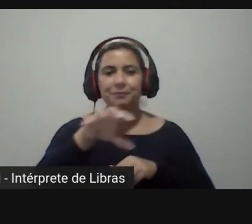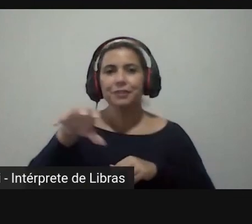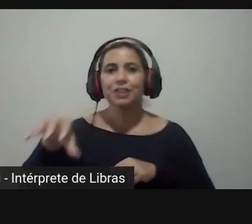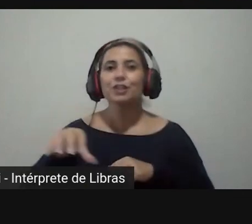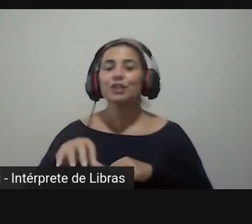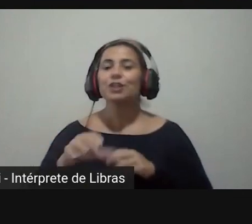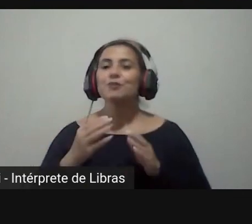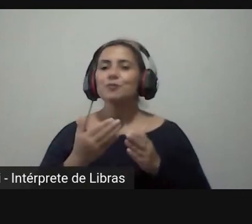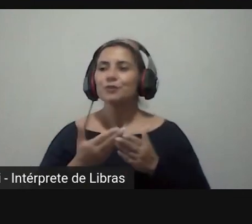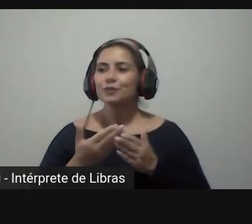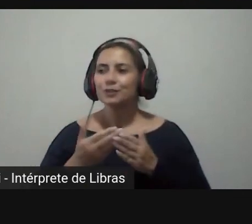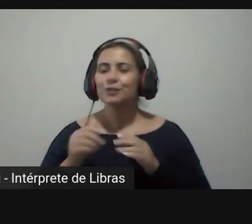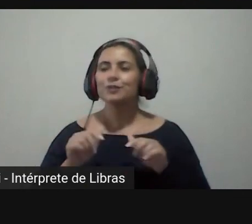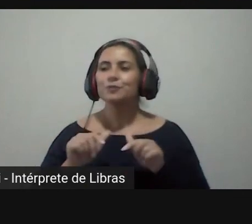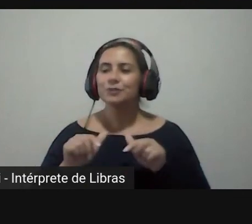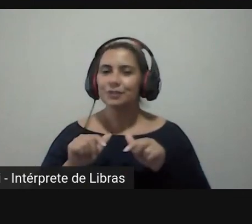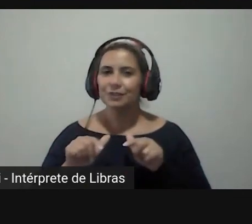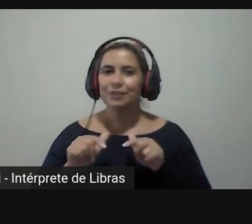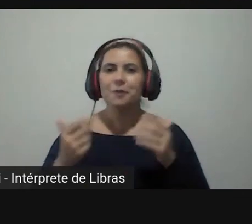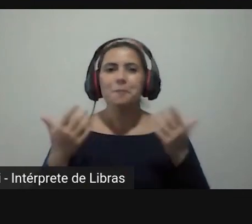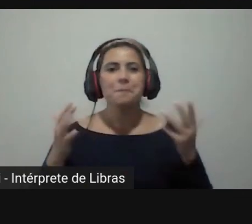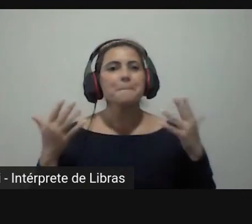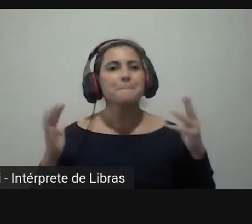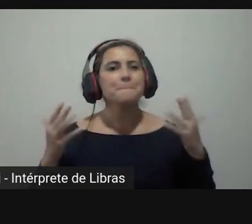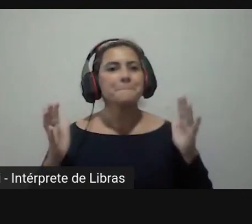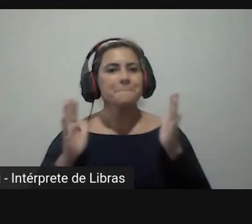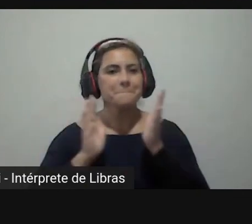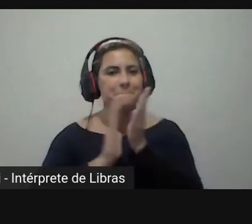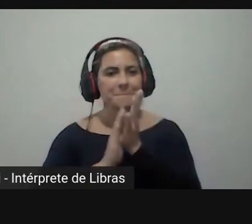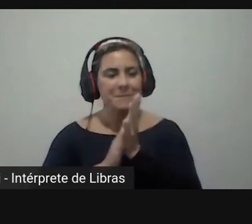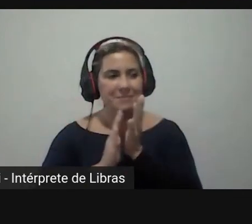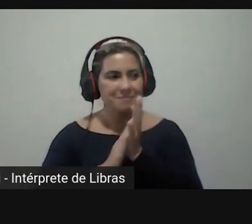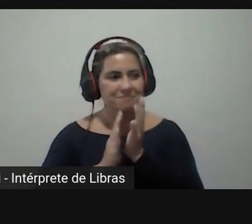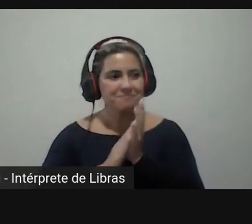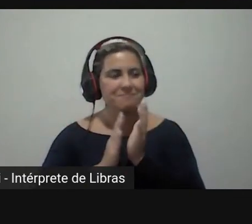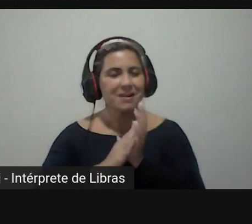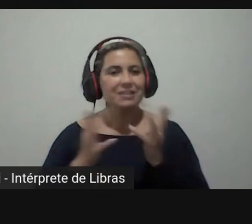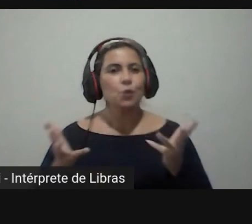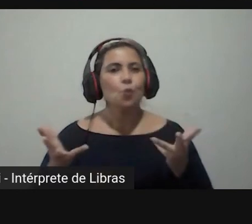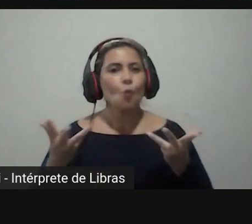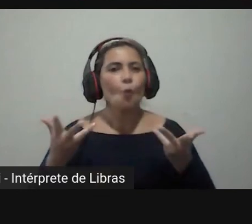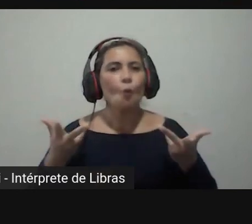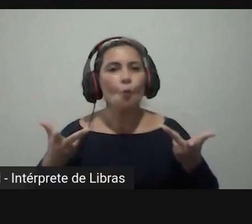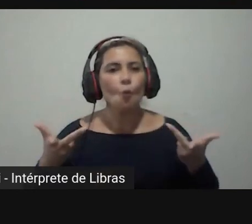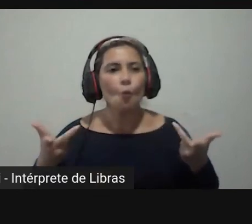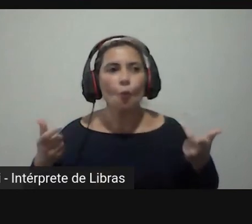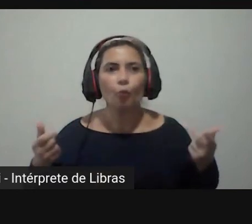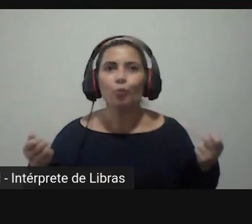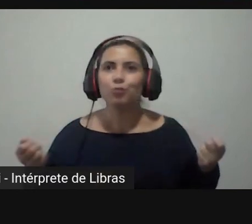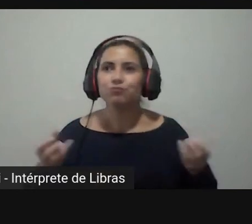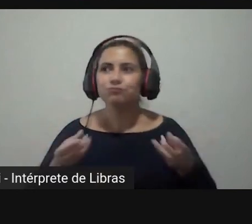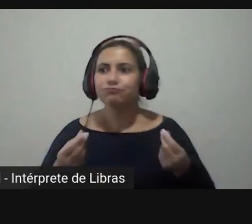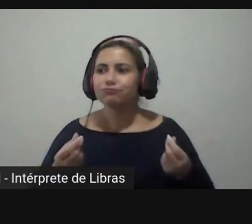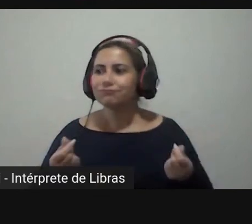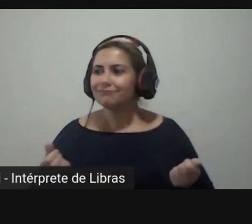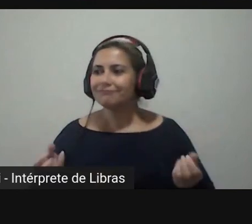mas eu também quero parabenizar pela pela qualidade do evento também reiterar